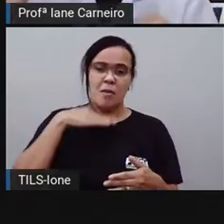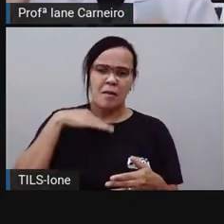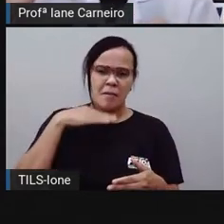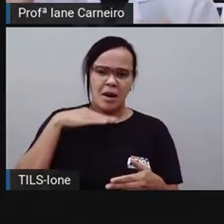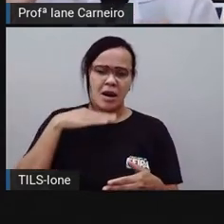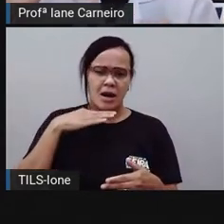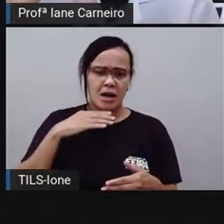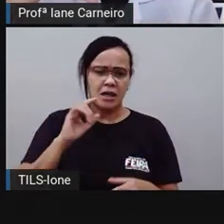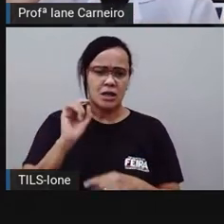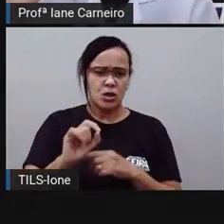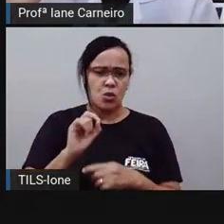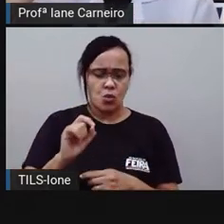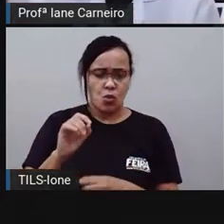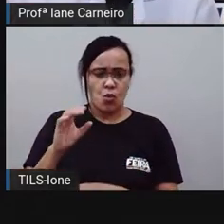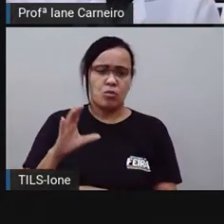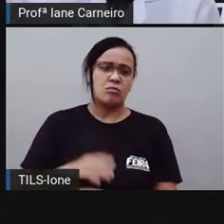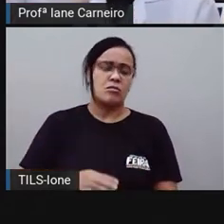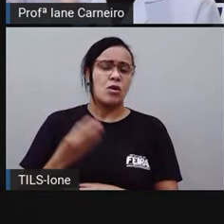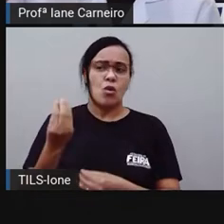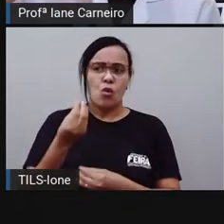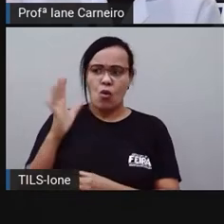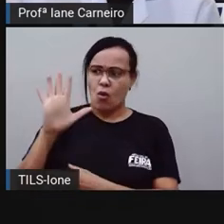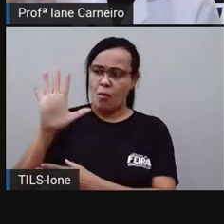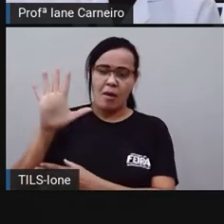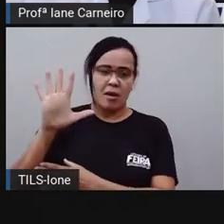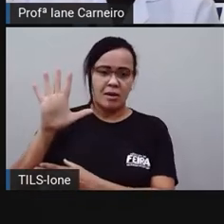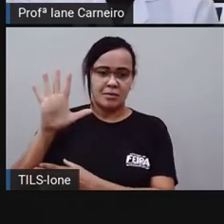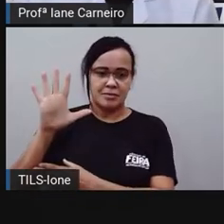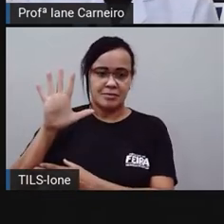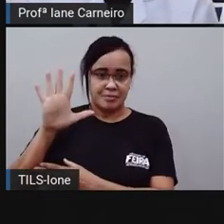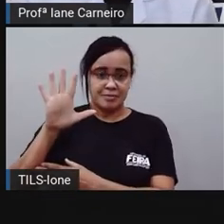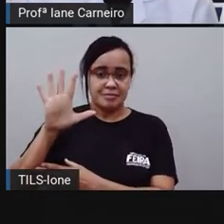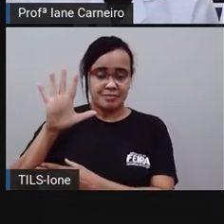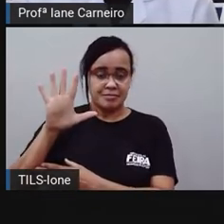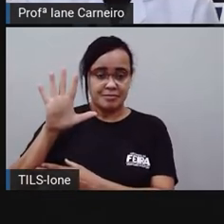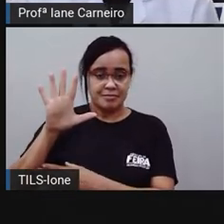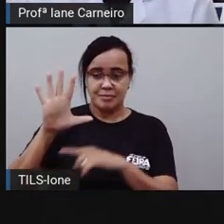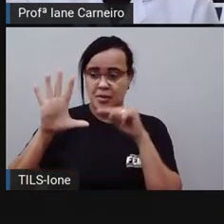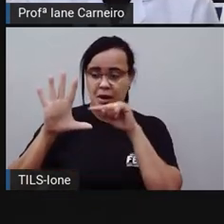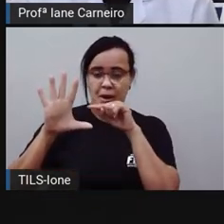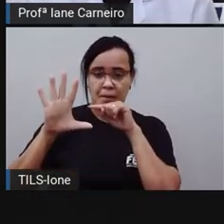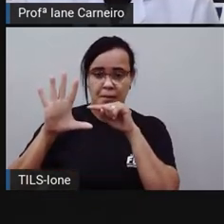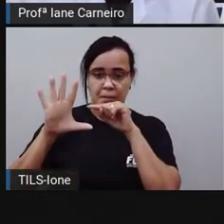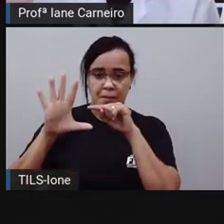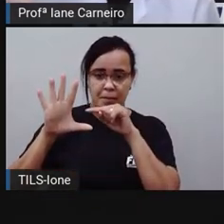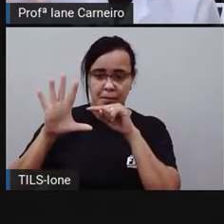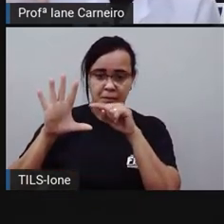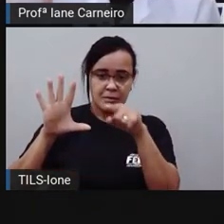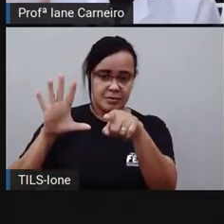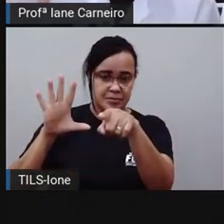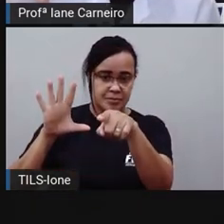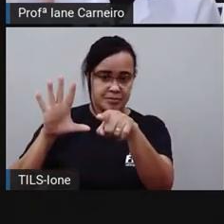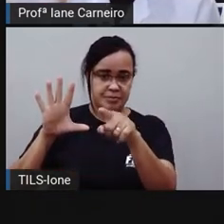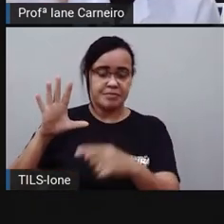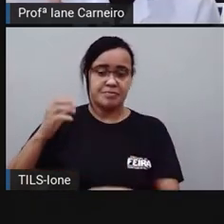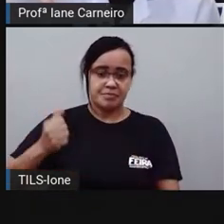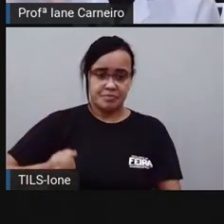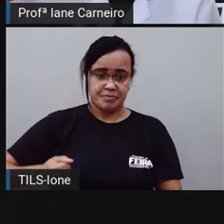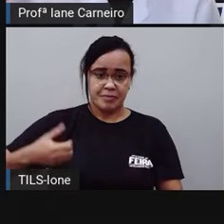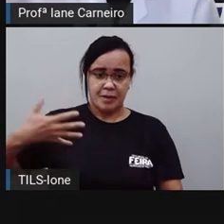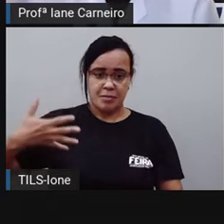usando os palmos deles, tá bom? Então, você vai, ó. Ele vai ficar aqui, como está mostrando, ó. Vai ficar